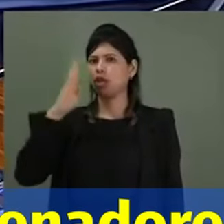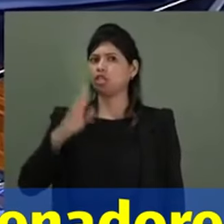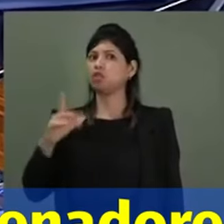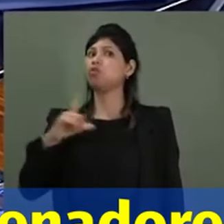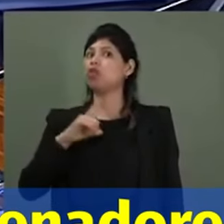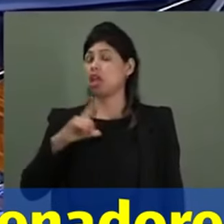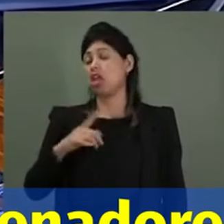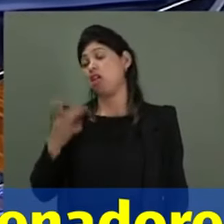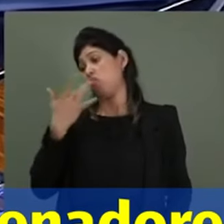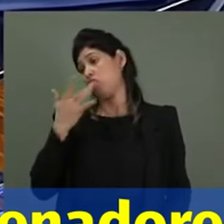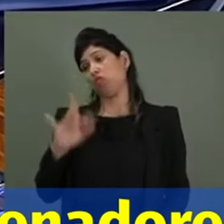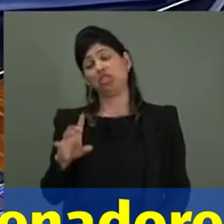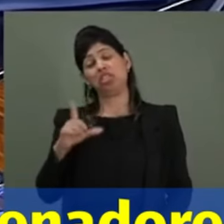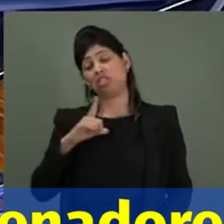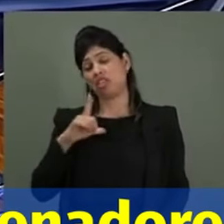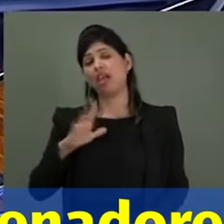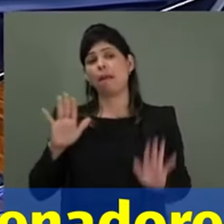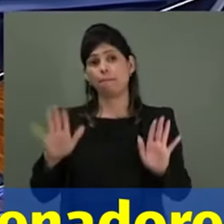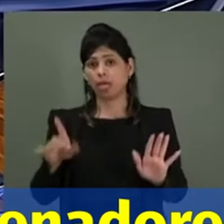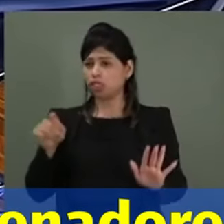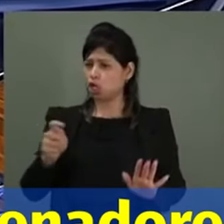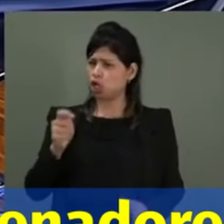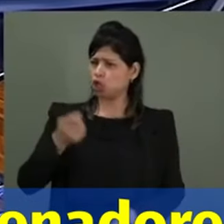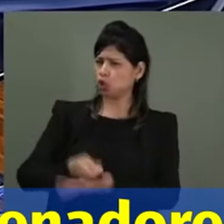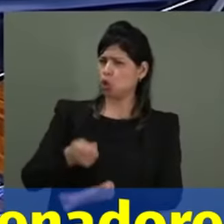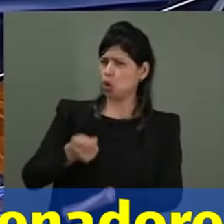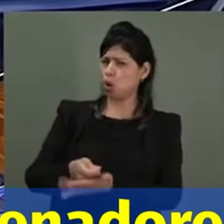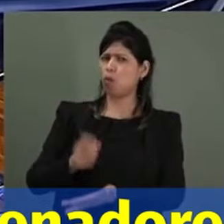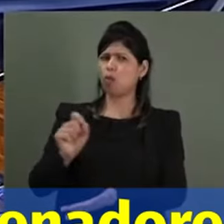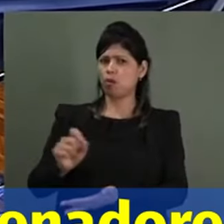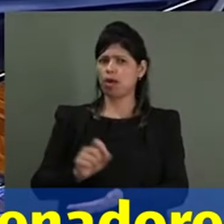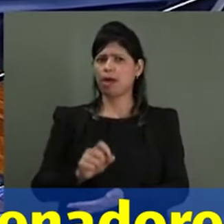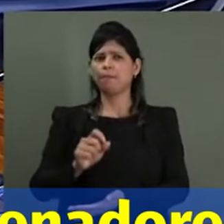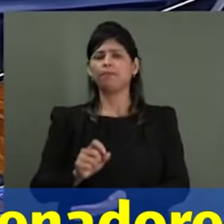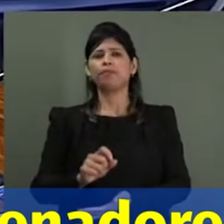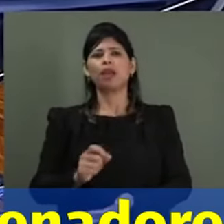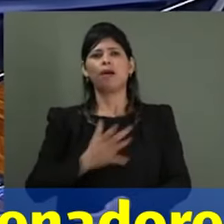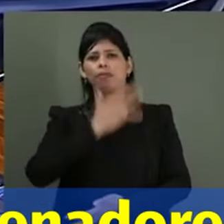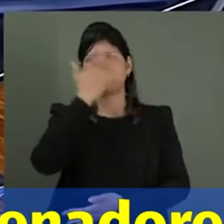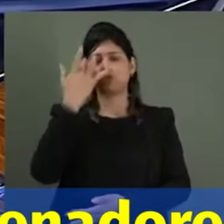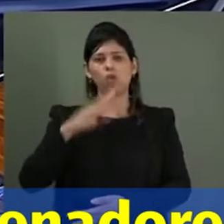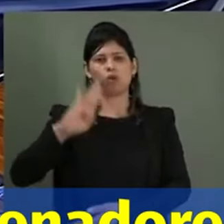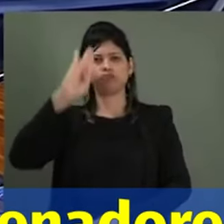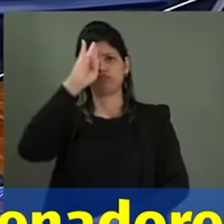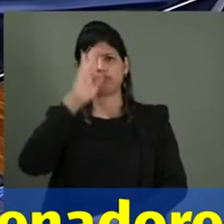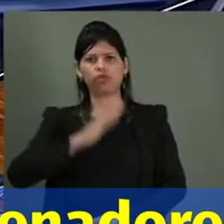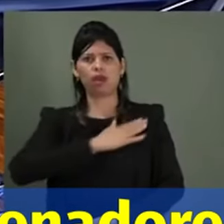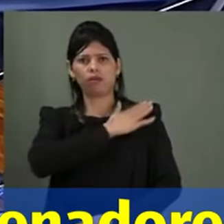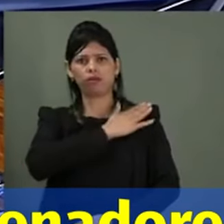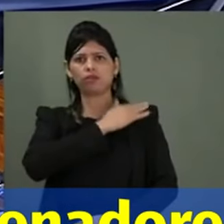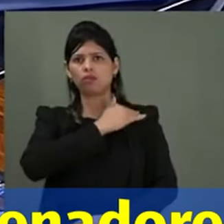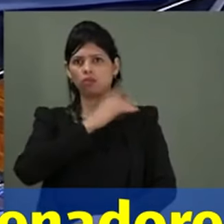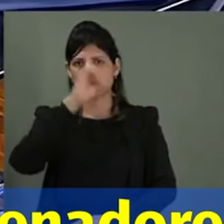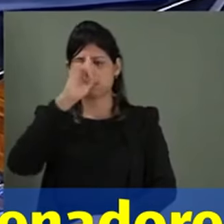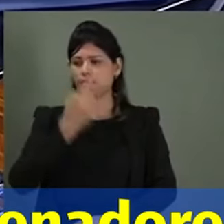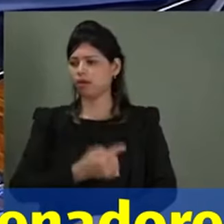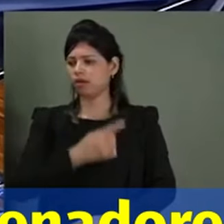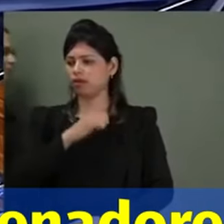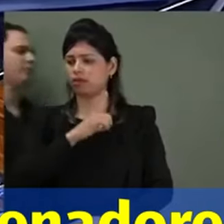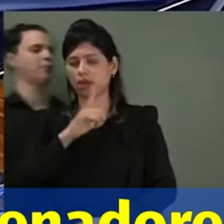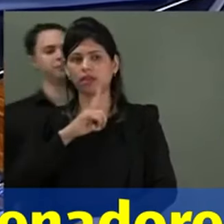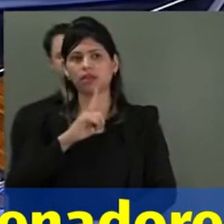sei mais se existe, mas eles cobram isso, do cabo, do soldado, do recruta, quem manda é até a